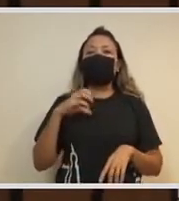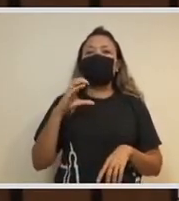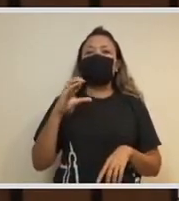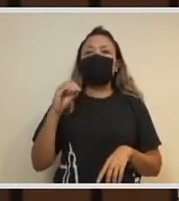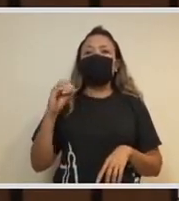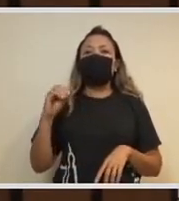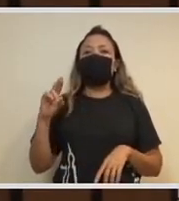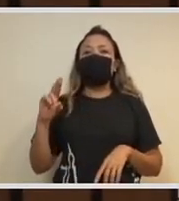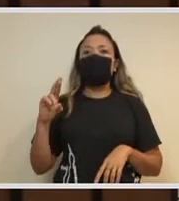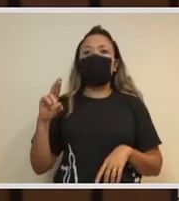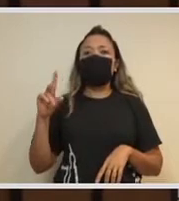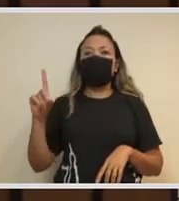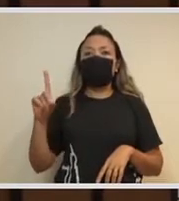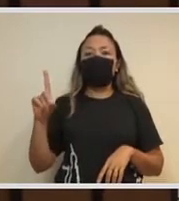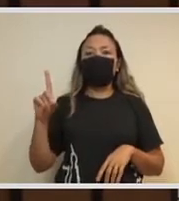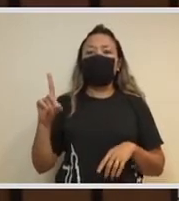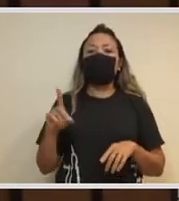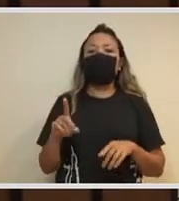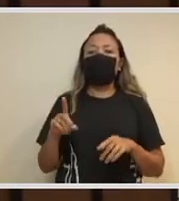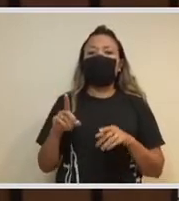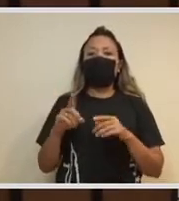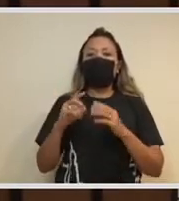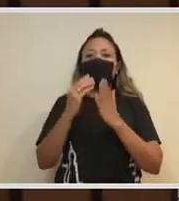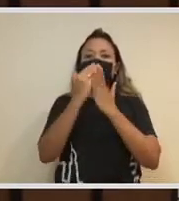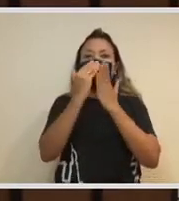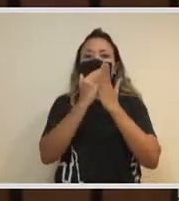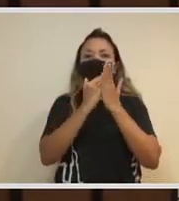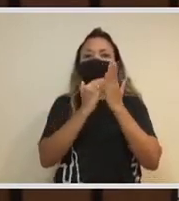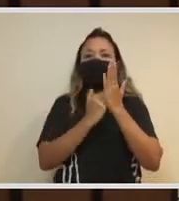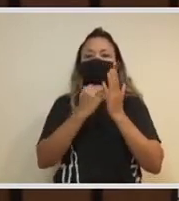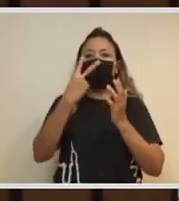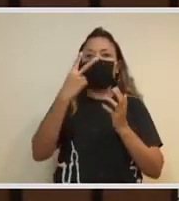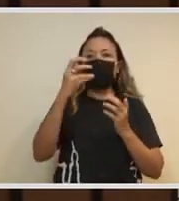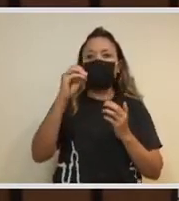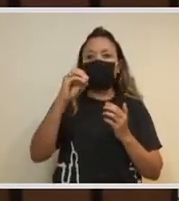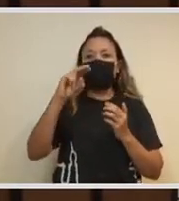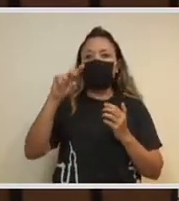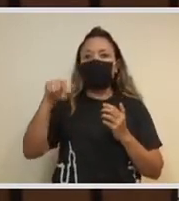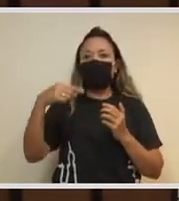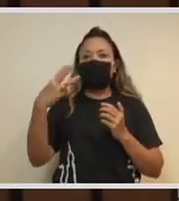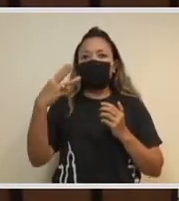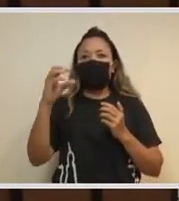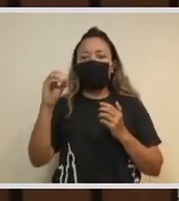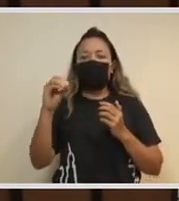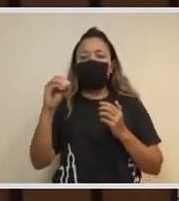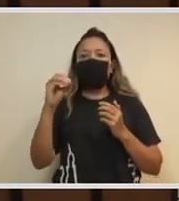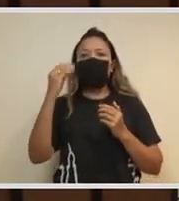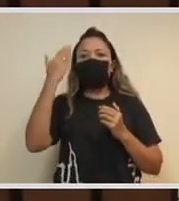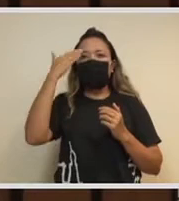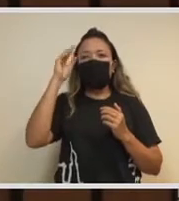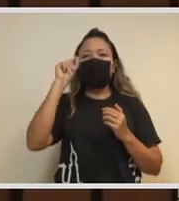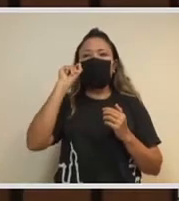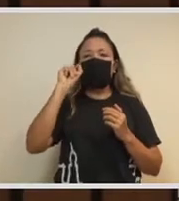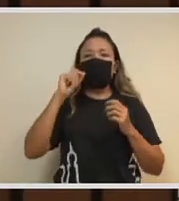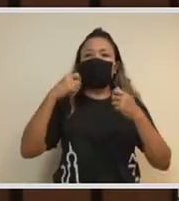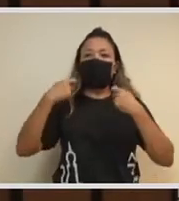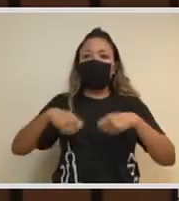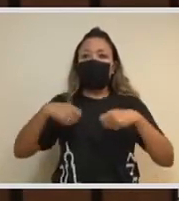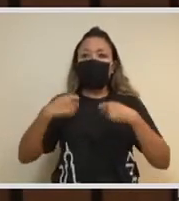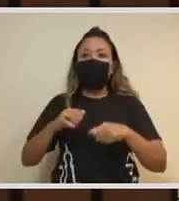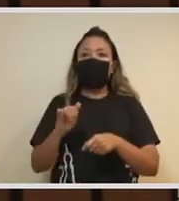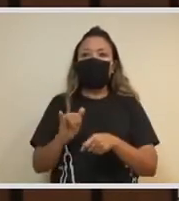para a Agenda 2030, entendendo que era necessária uma estratégia